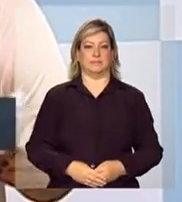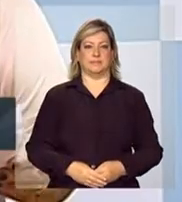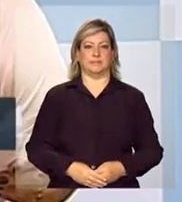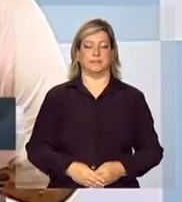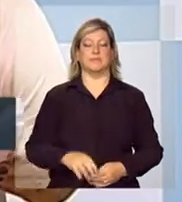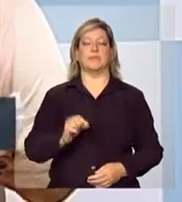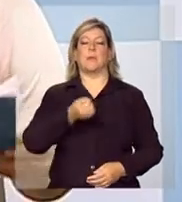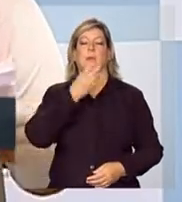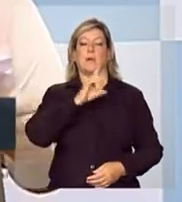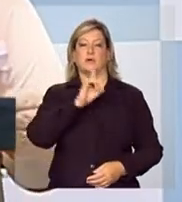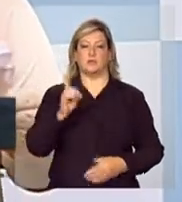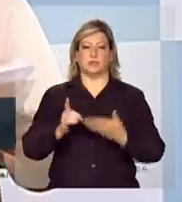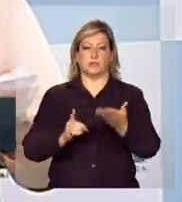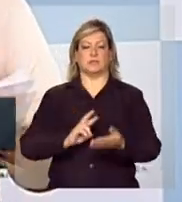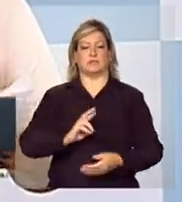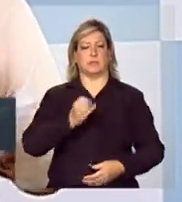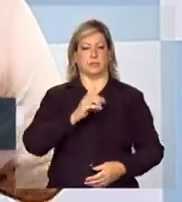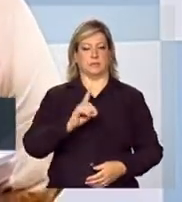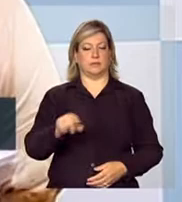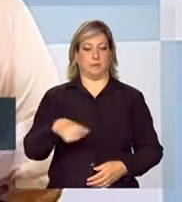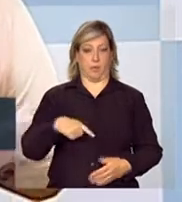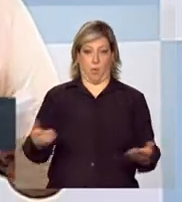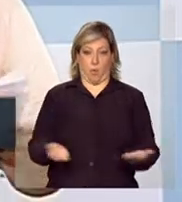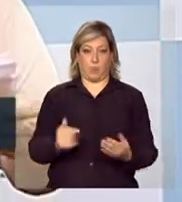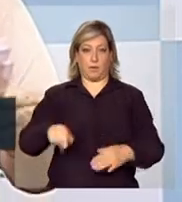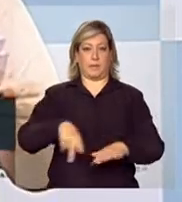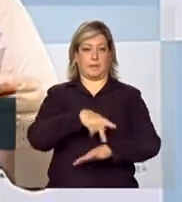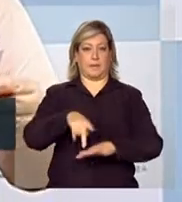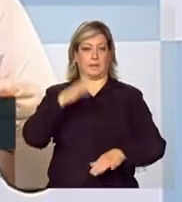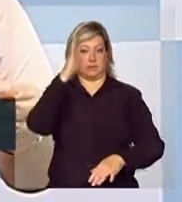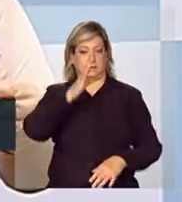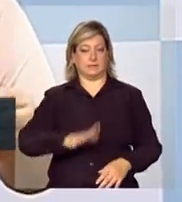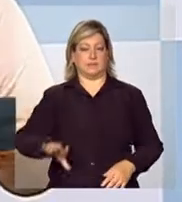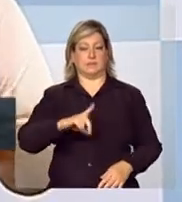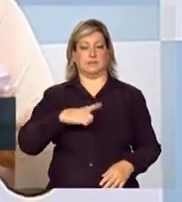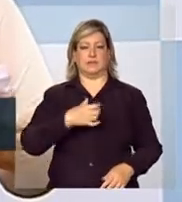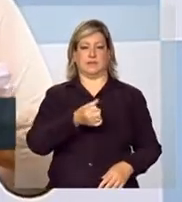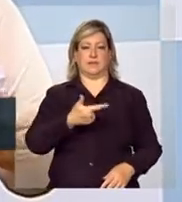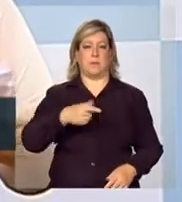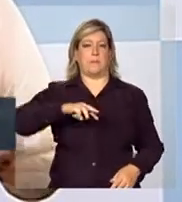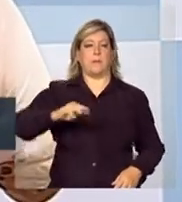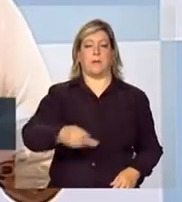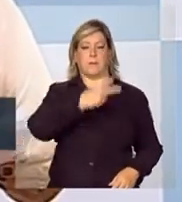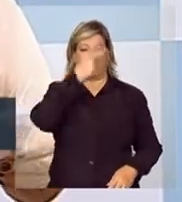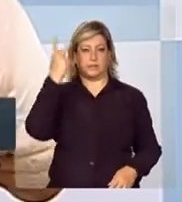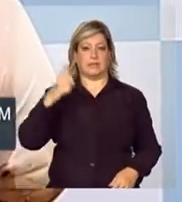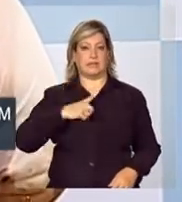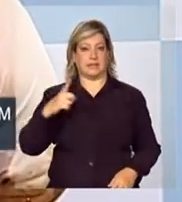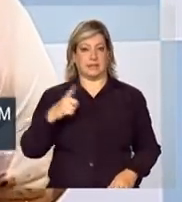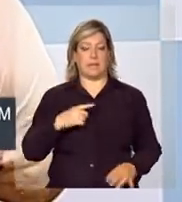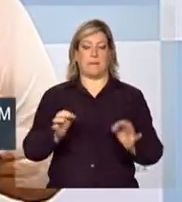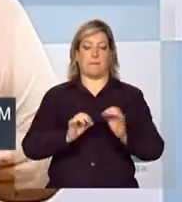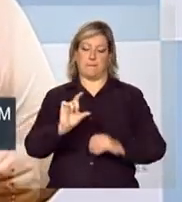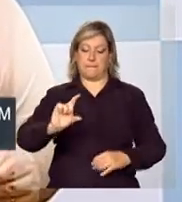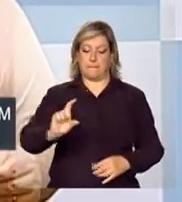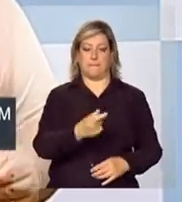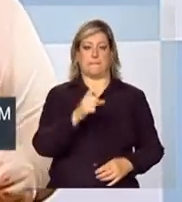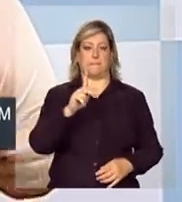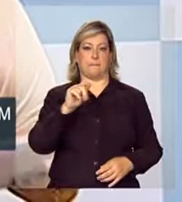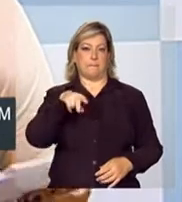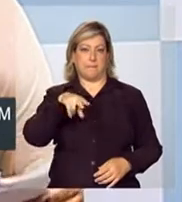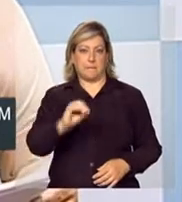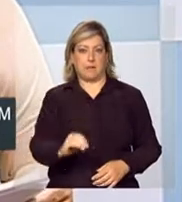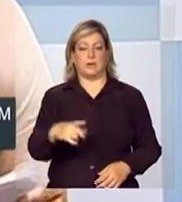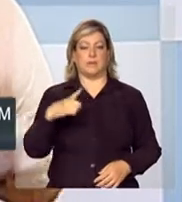Bom dia, Carla. Hoje no país, cerca de 62 milhões de pessoas têm planos médicos e odontológicos particulares,